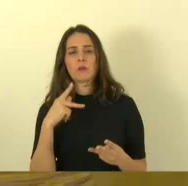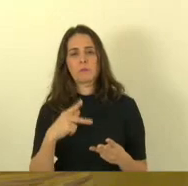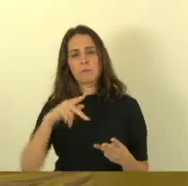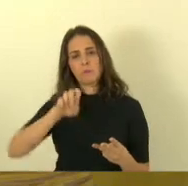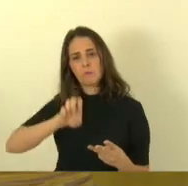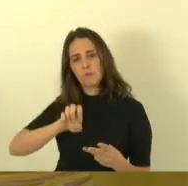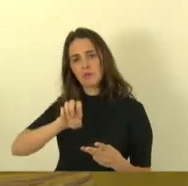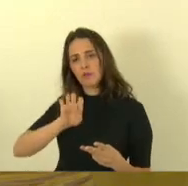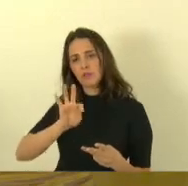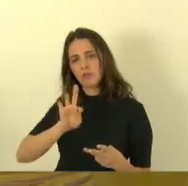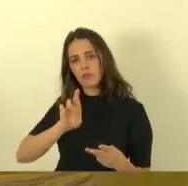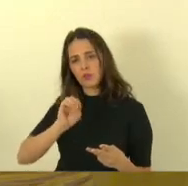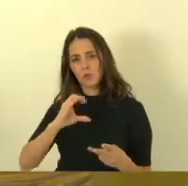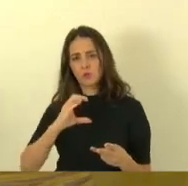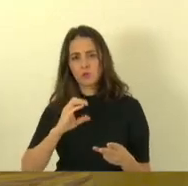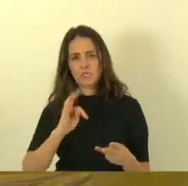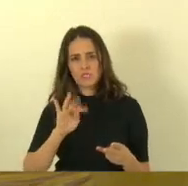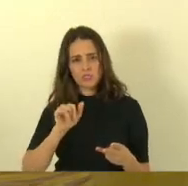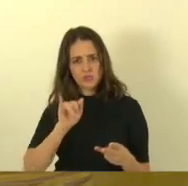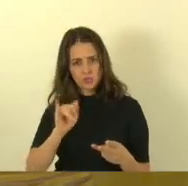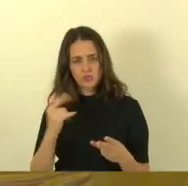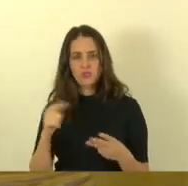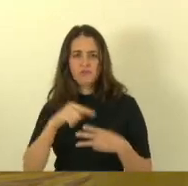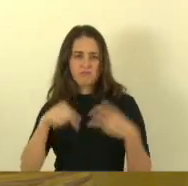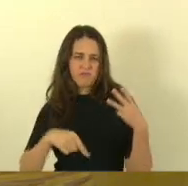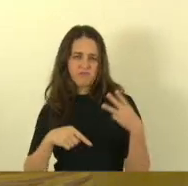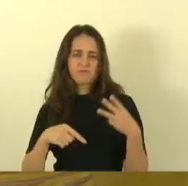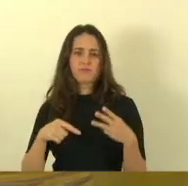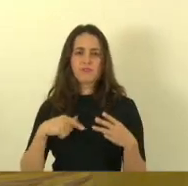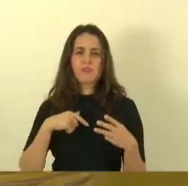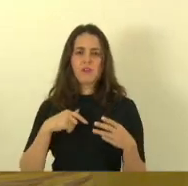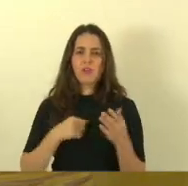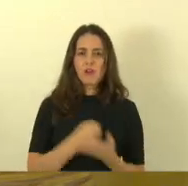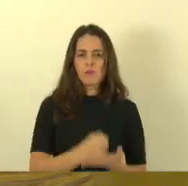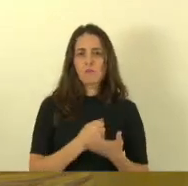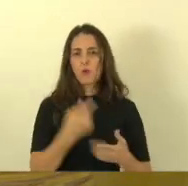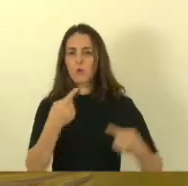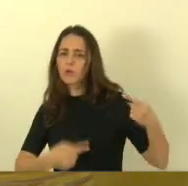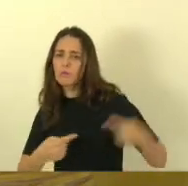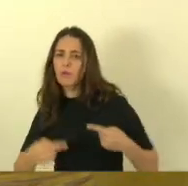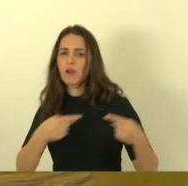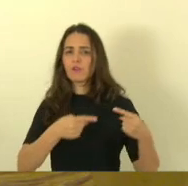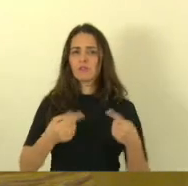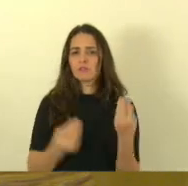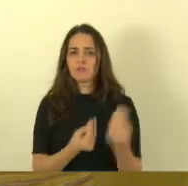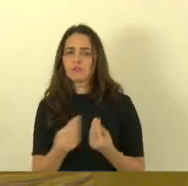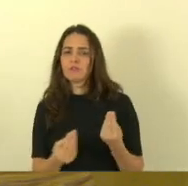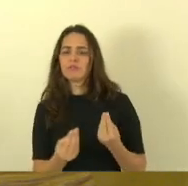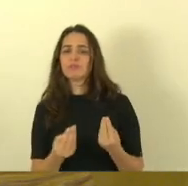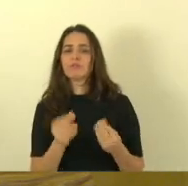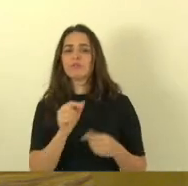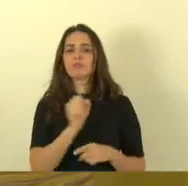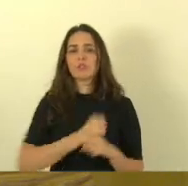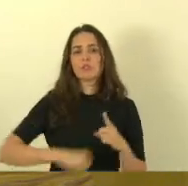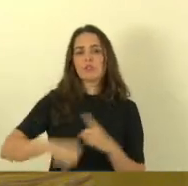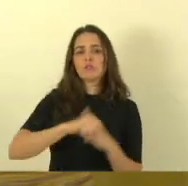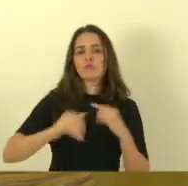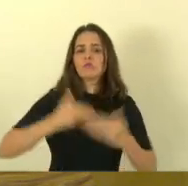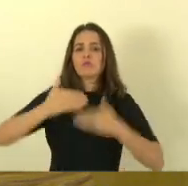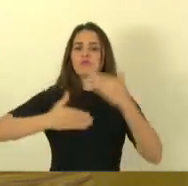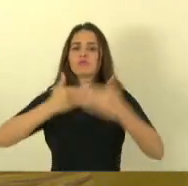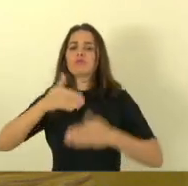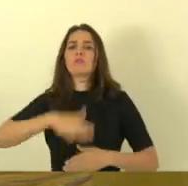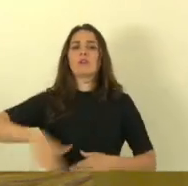desenvolvemos ali um grande debate de apoio e desenvolvimento da região noroeste, onde a gente pôde apresentar e